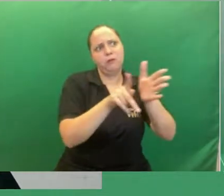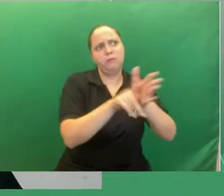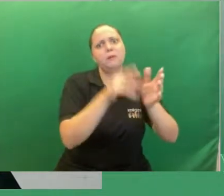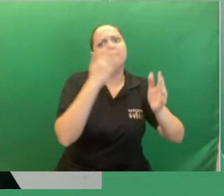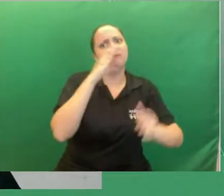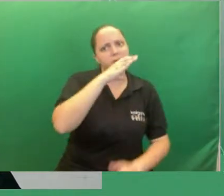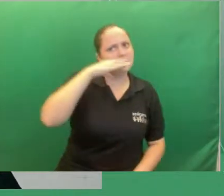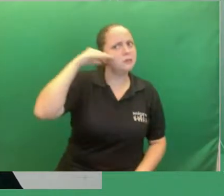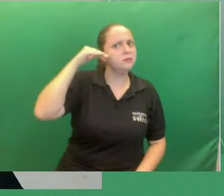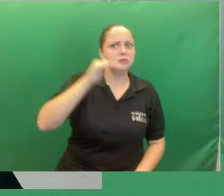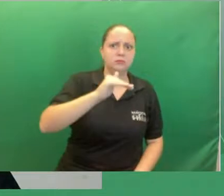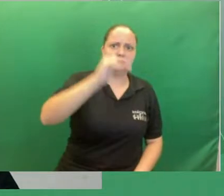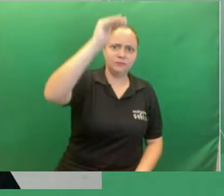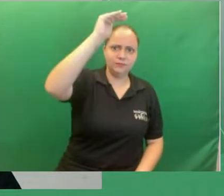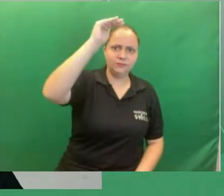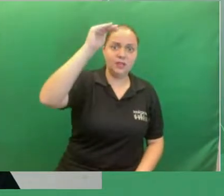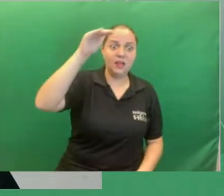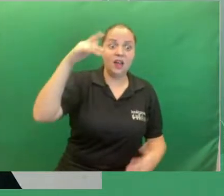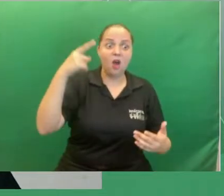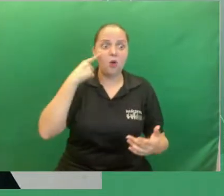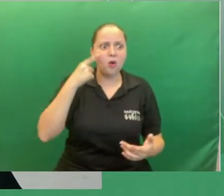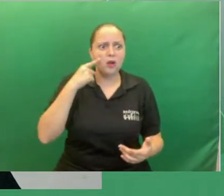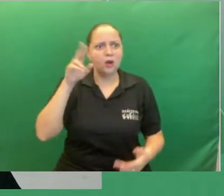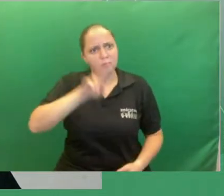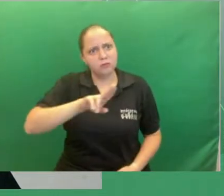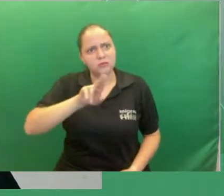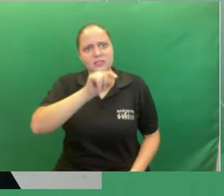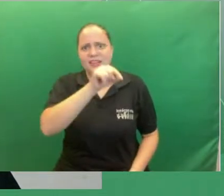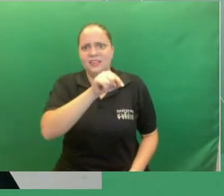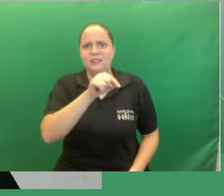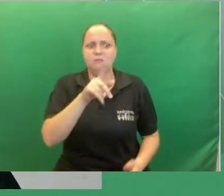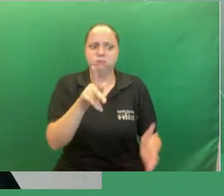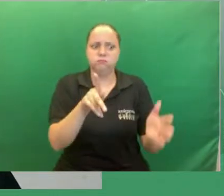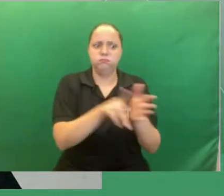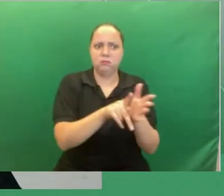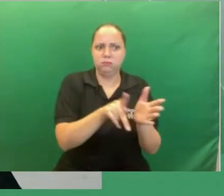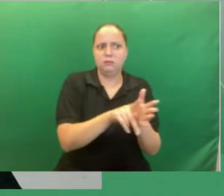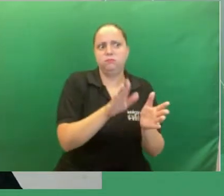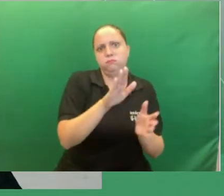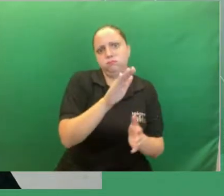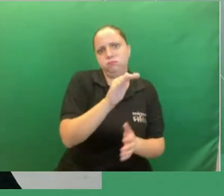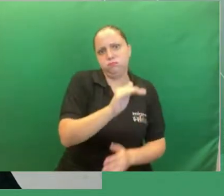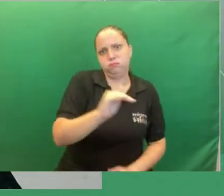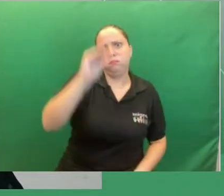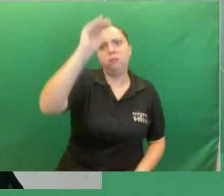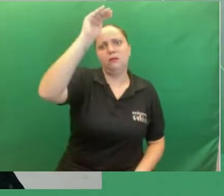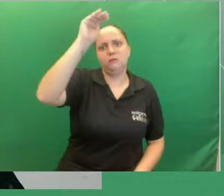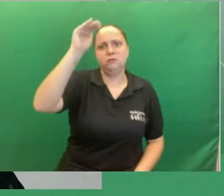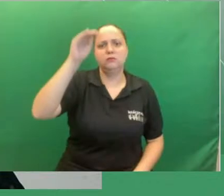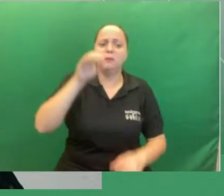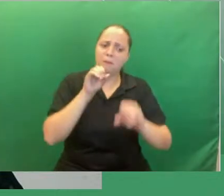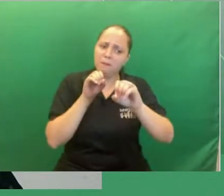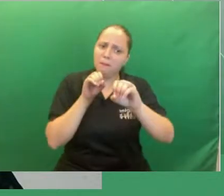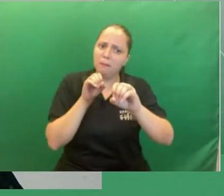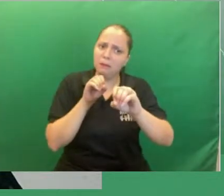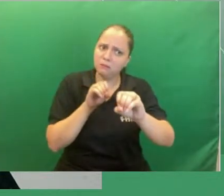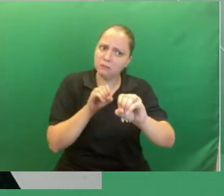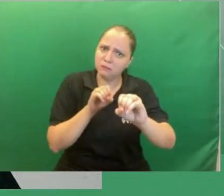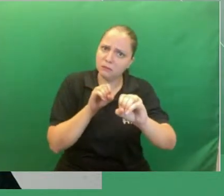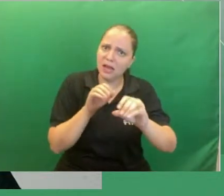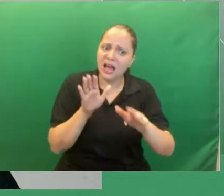essas graphic novels como ferramenta metodológica para os professores a fim de auxiliar na formação dos